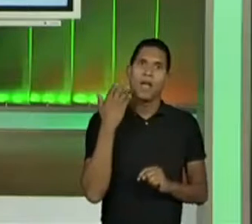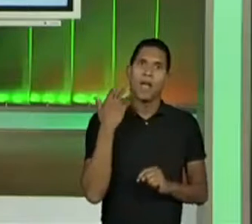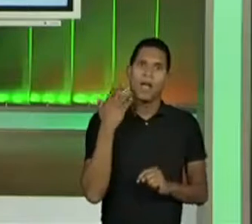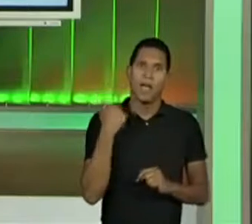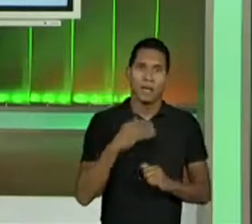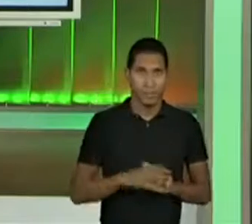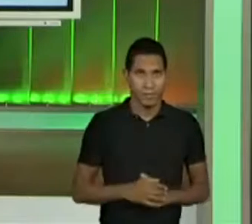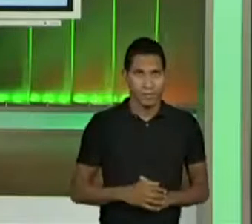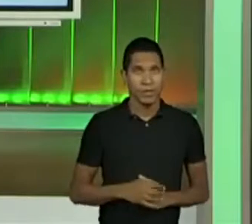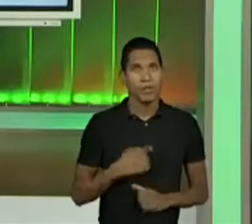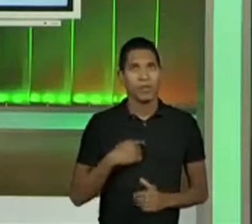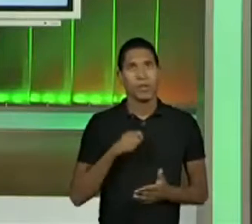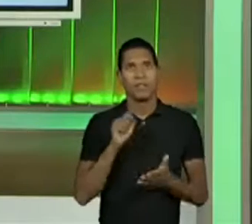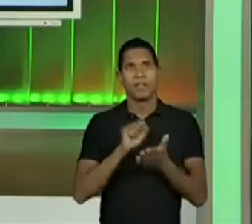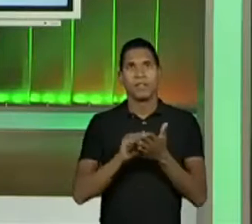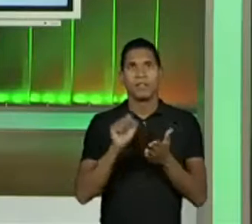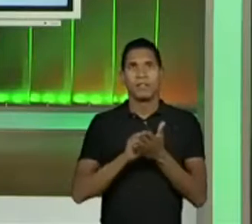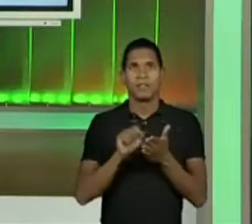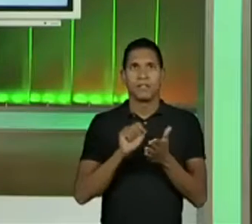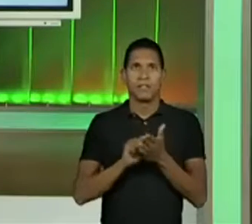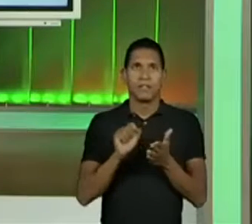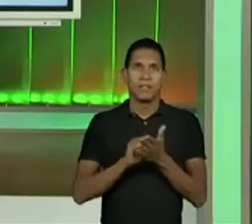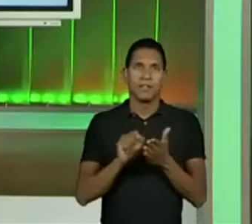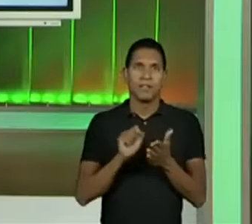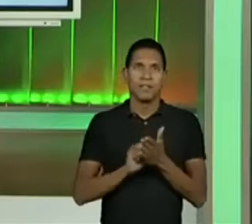Sentimos, nesse caso, mais calor, não é?